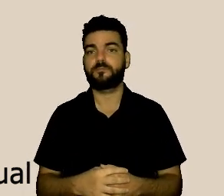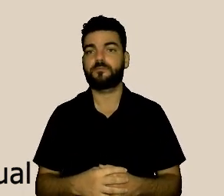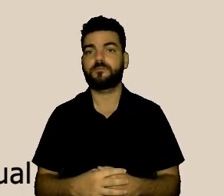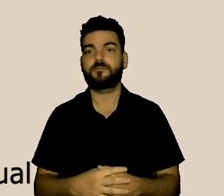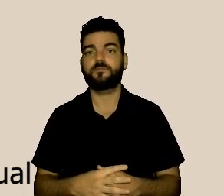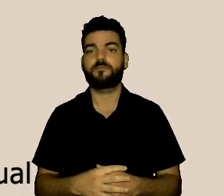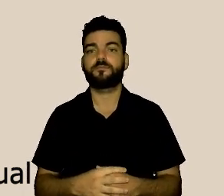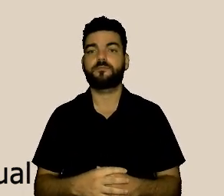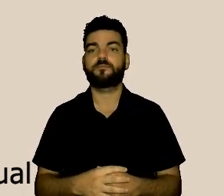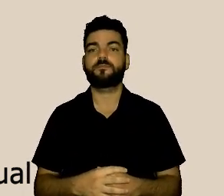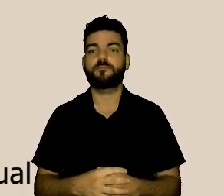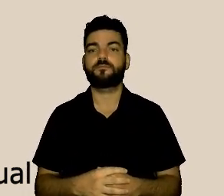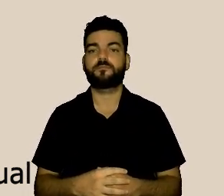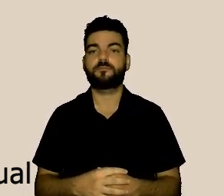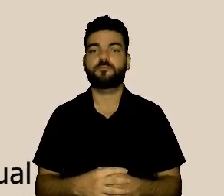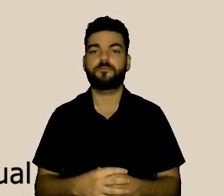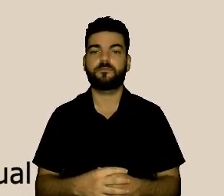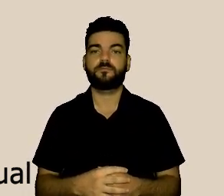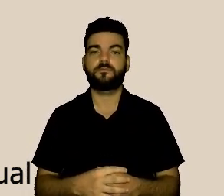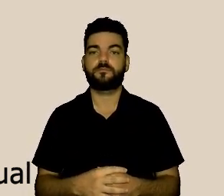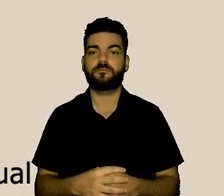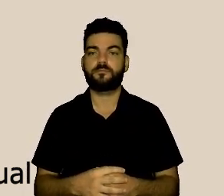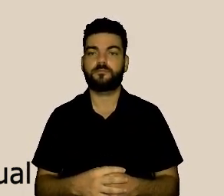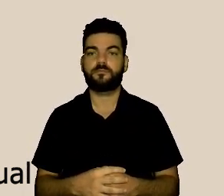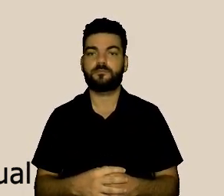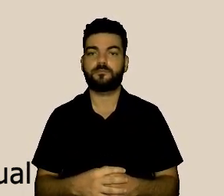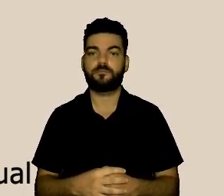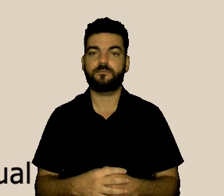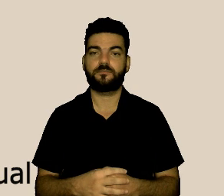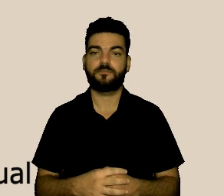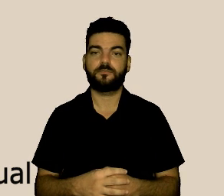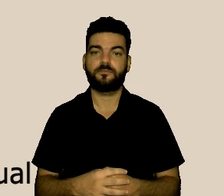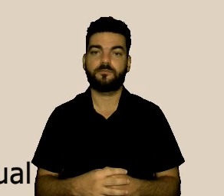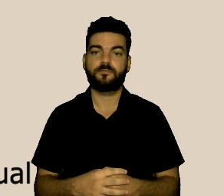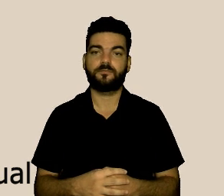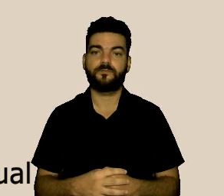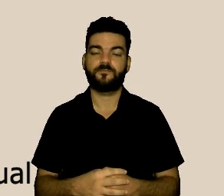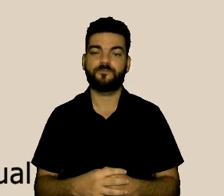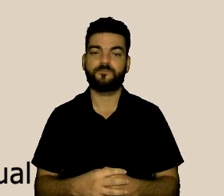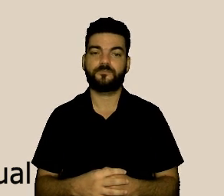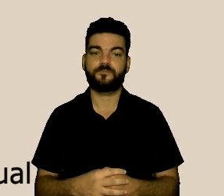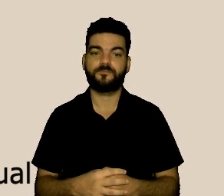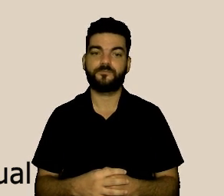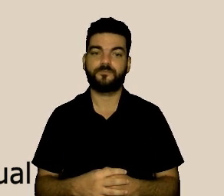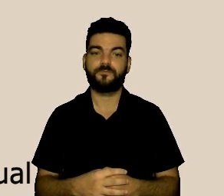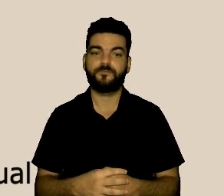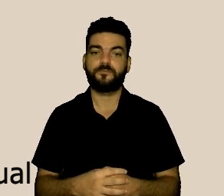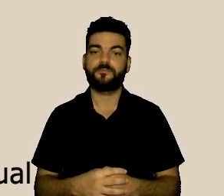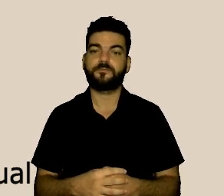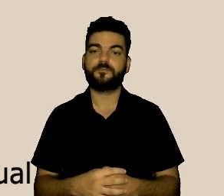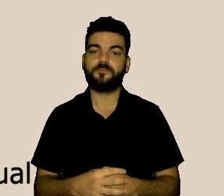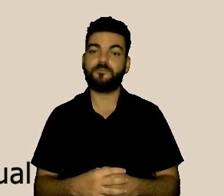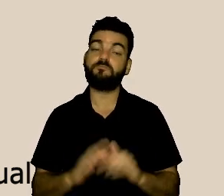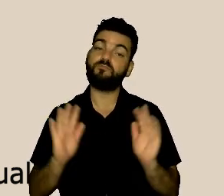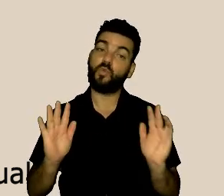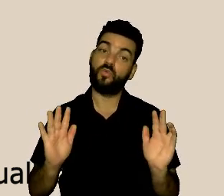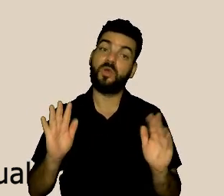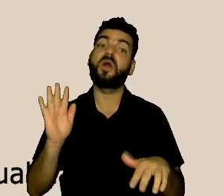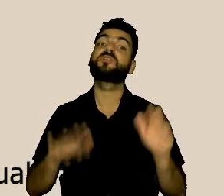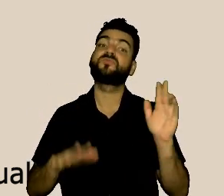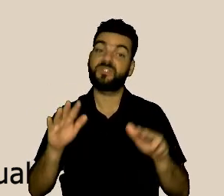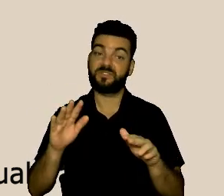bom, e muitas vezes, de fato, é uma denúncia, tem uma irregularidade, tem uma